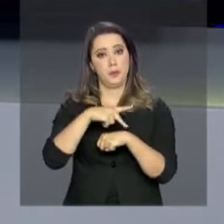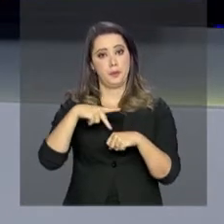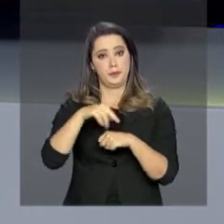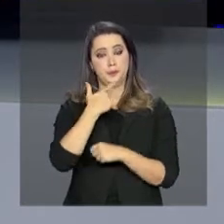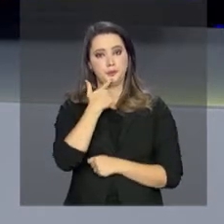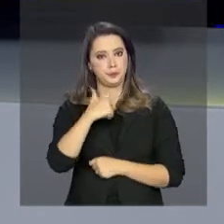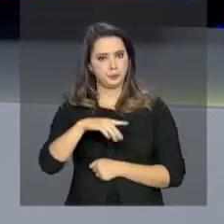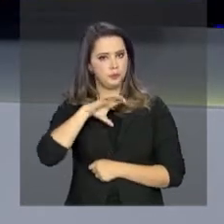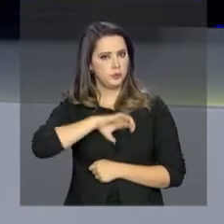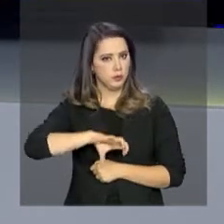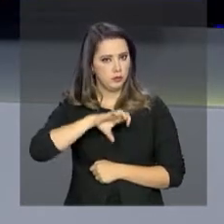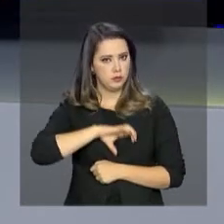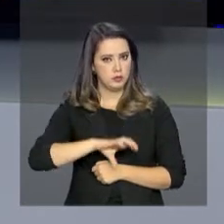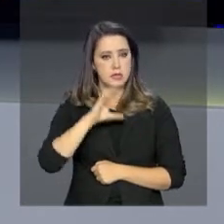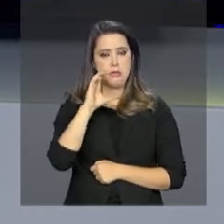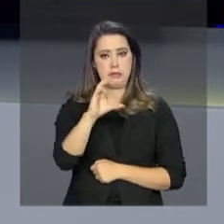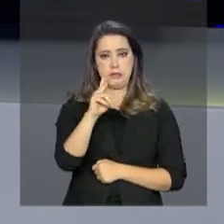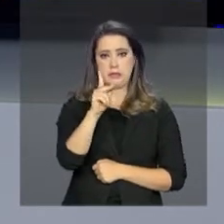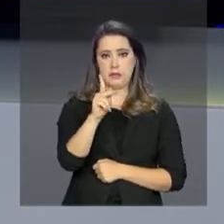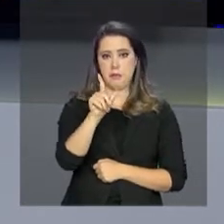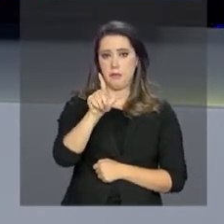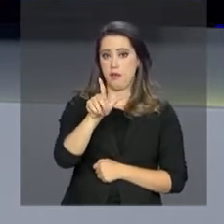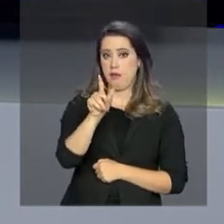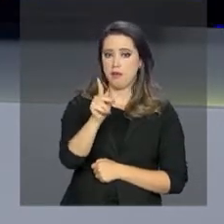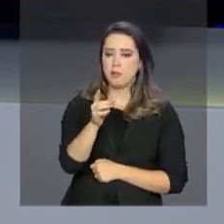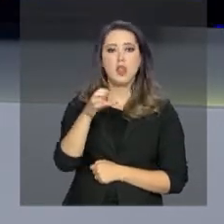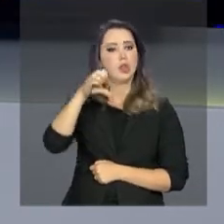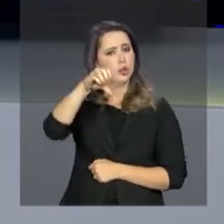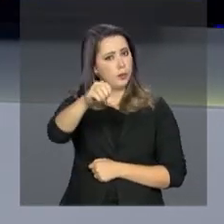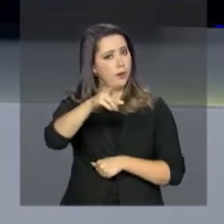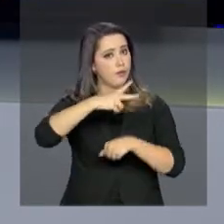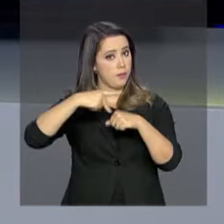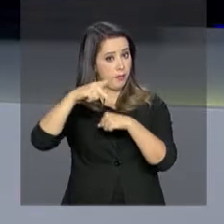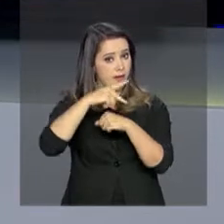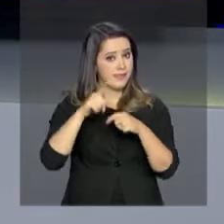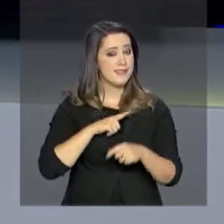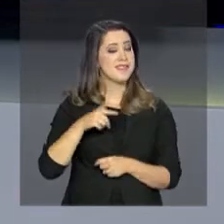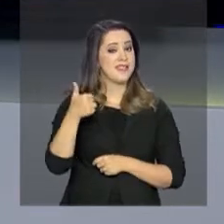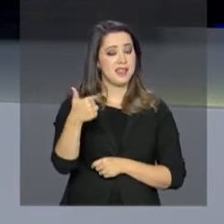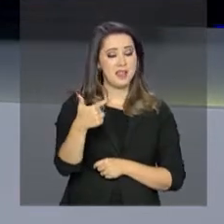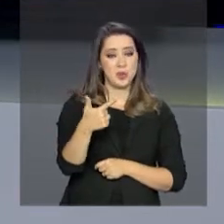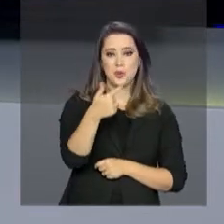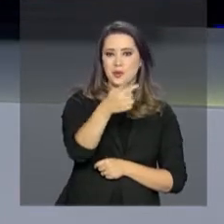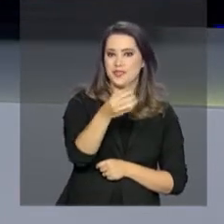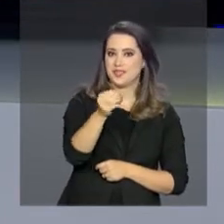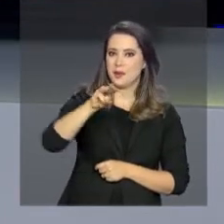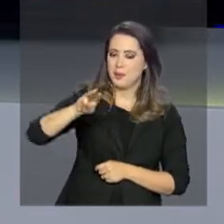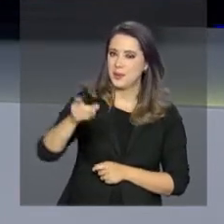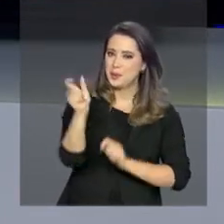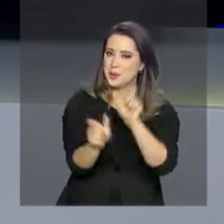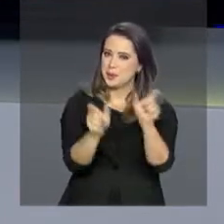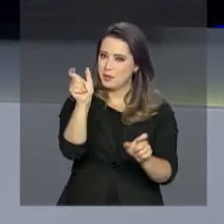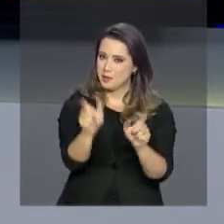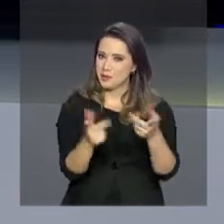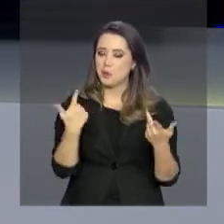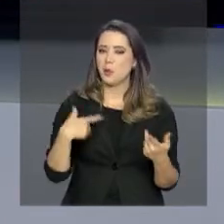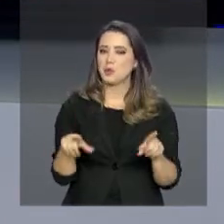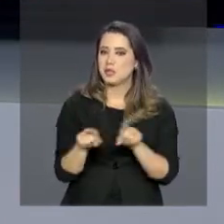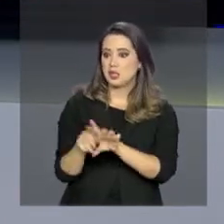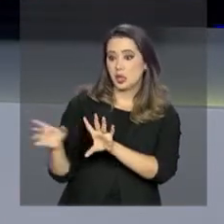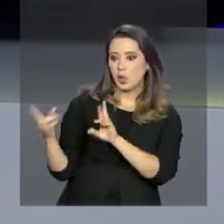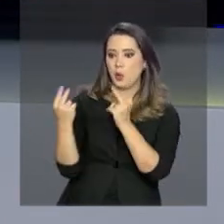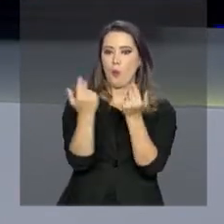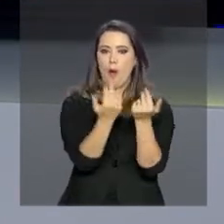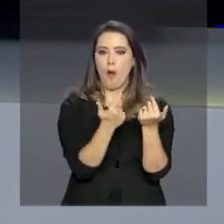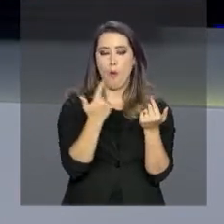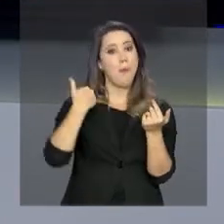CPLP. São nove nações e 270 milhões de habitantes que têm em comum, além da língua, o desejo de se